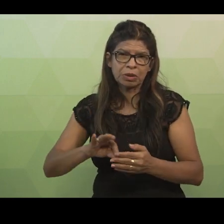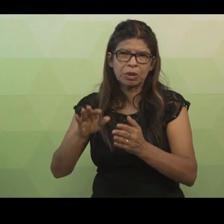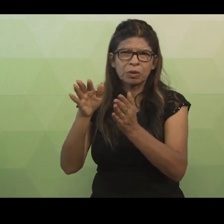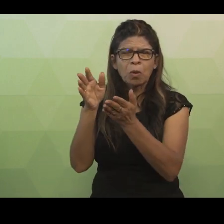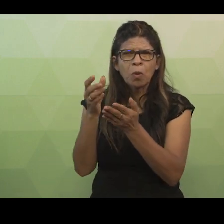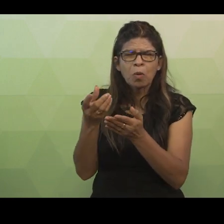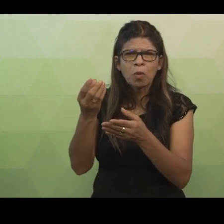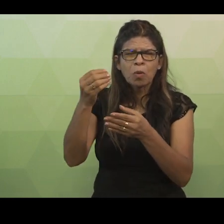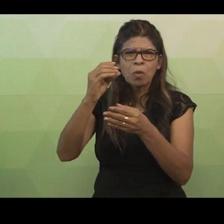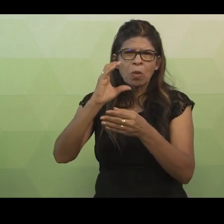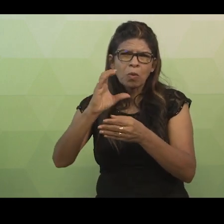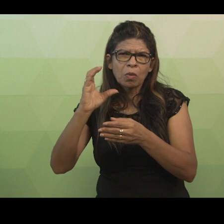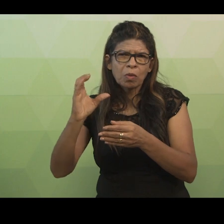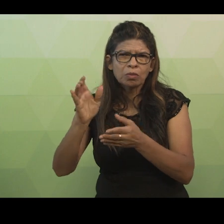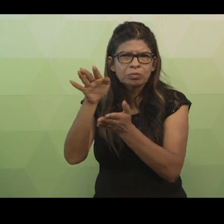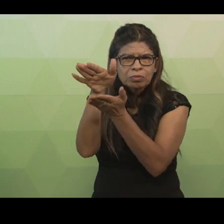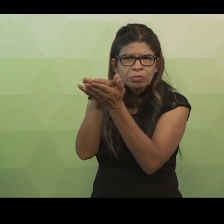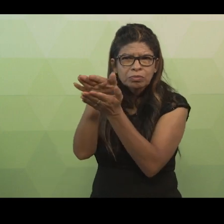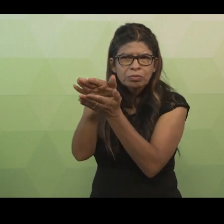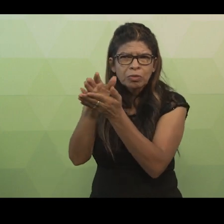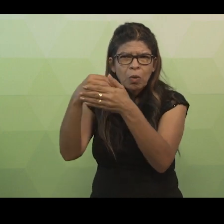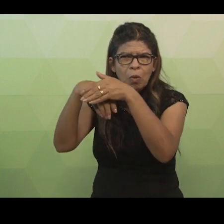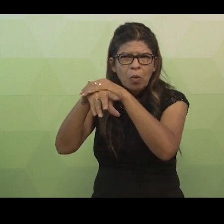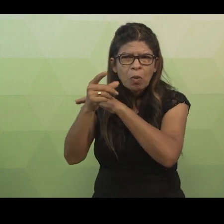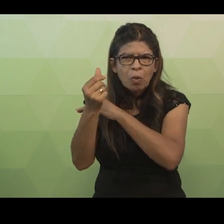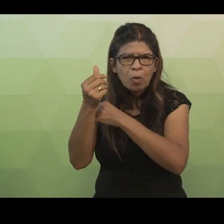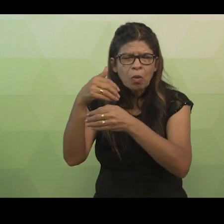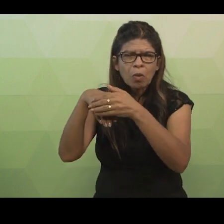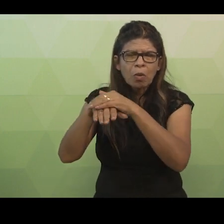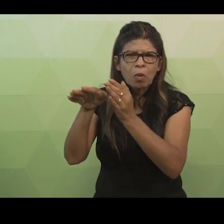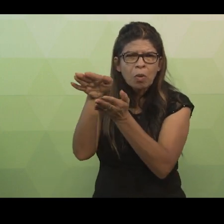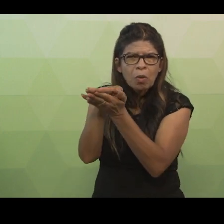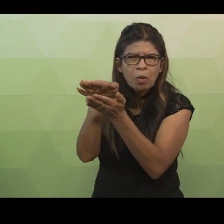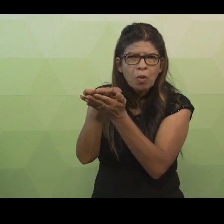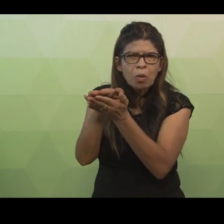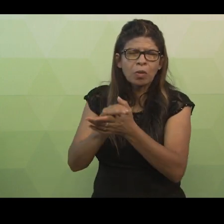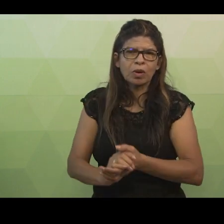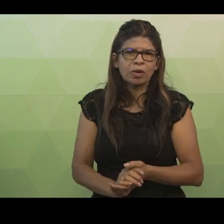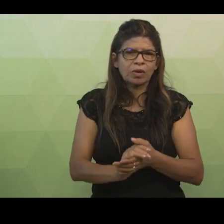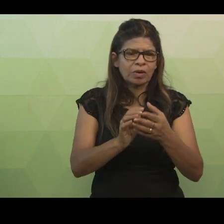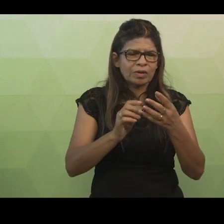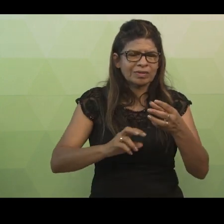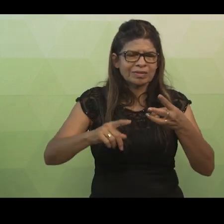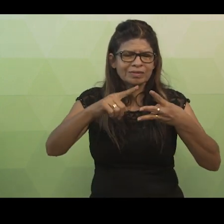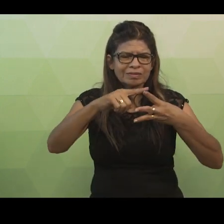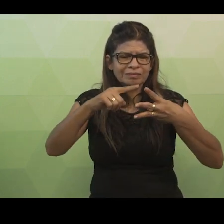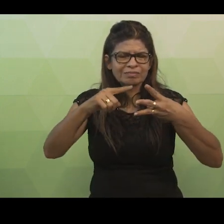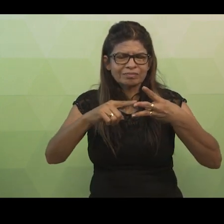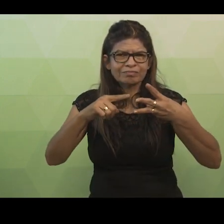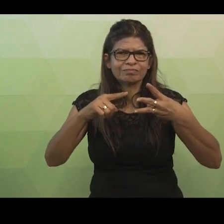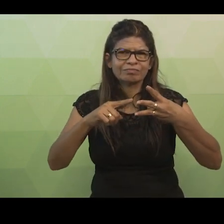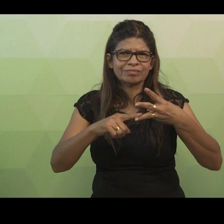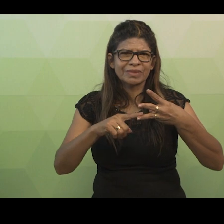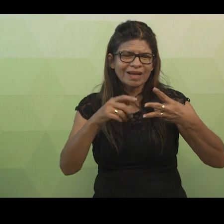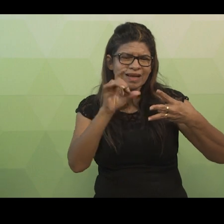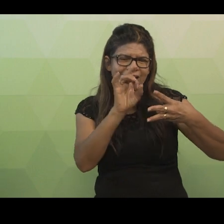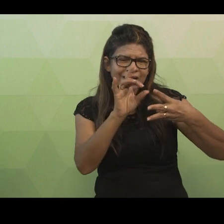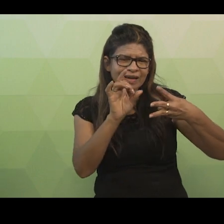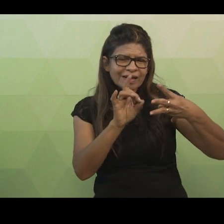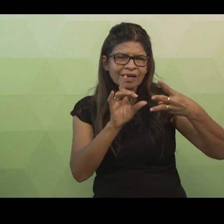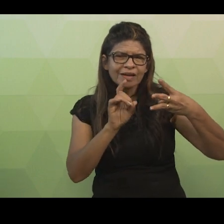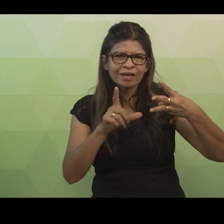tipos de contas, mas cada uma delas possui as suas particularidades, como tarifas, benefícios e